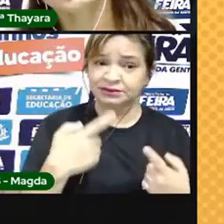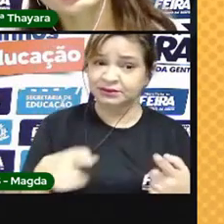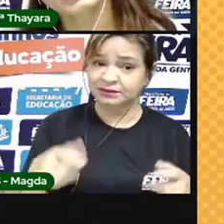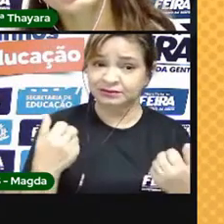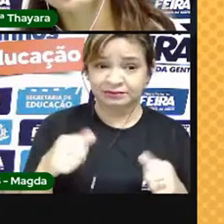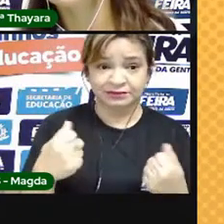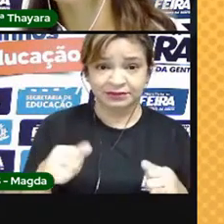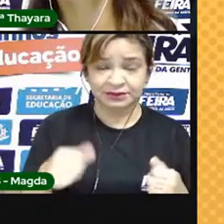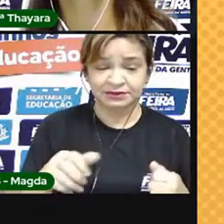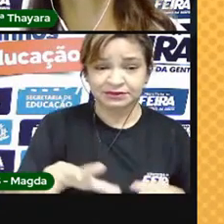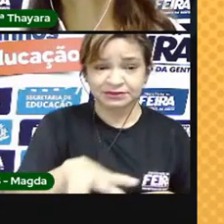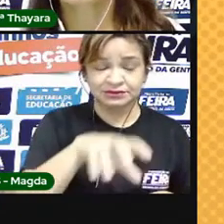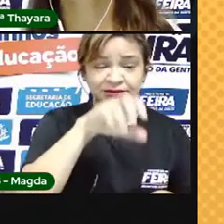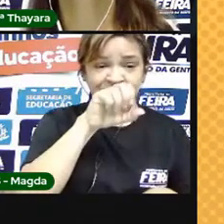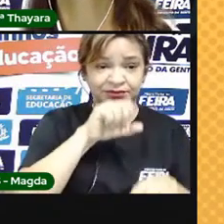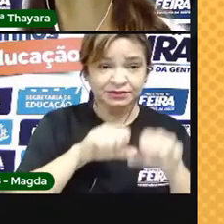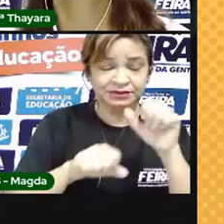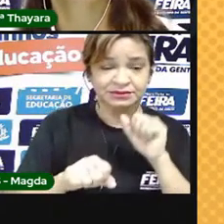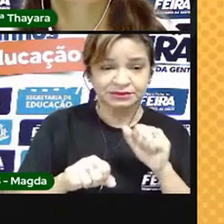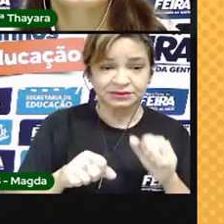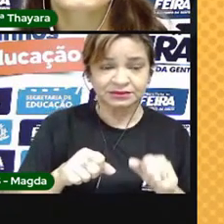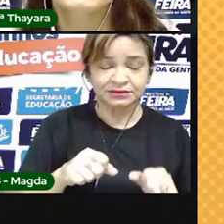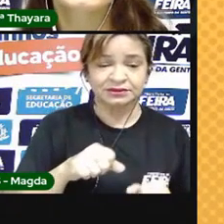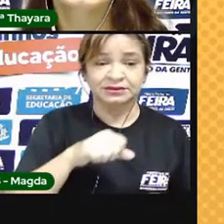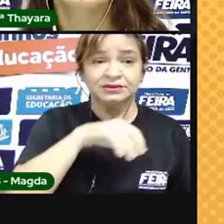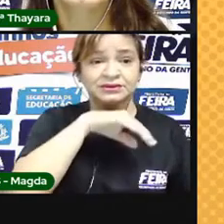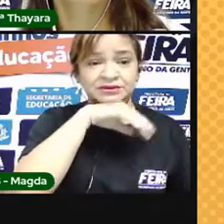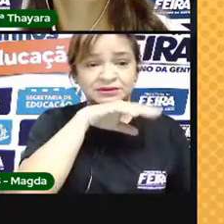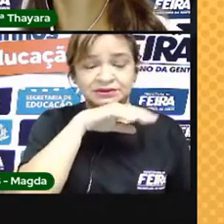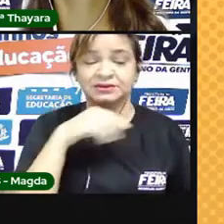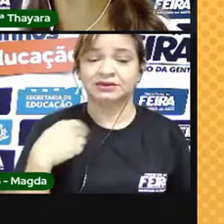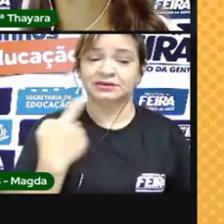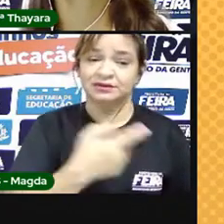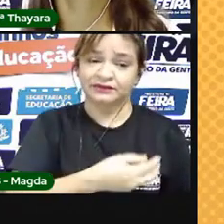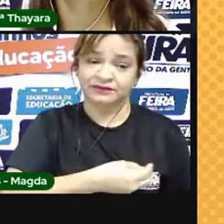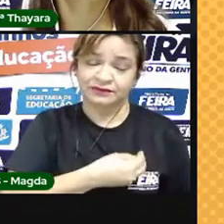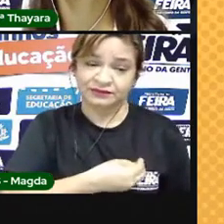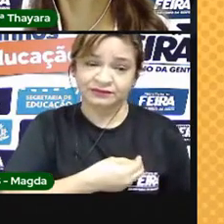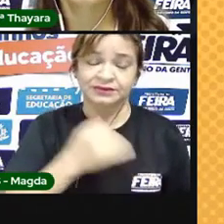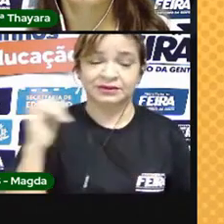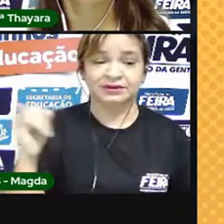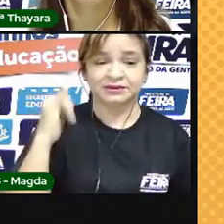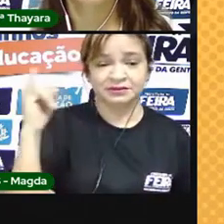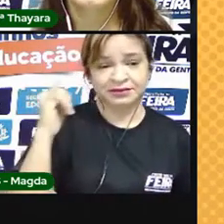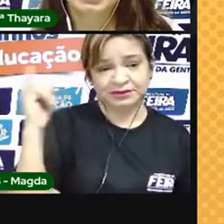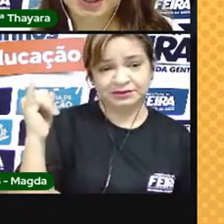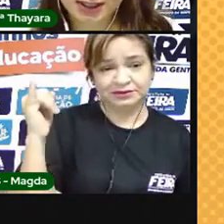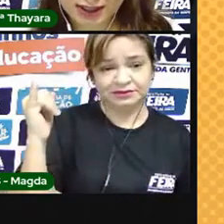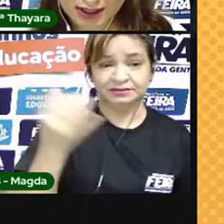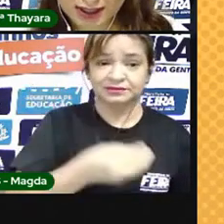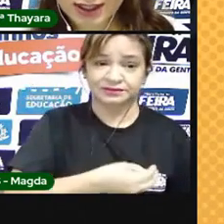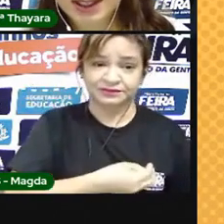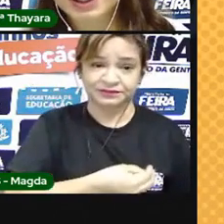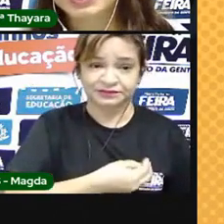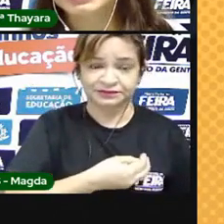atmosfera e nós, animais, utilizamos esse oxigênio, que é essencial para que a gente não tenha vírus.